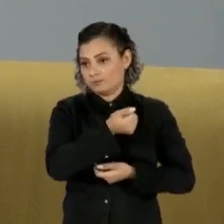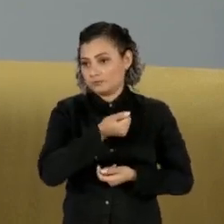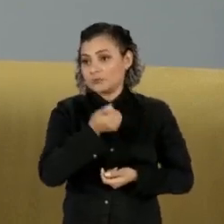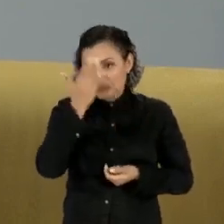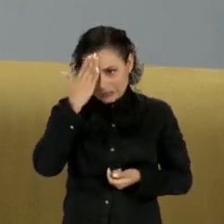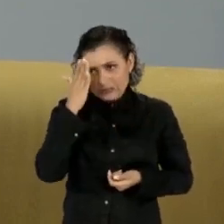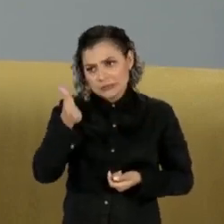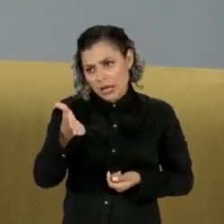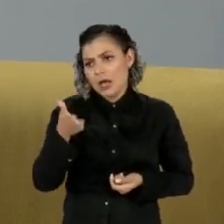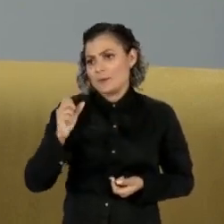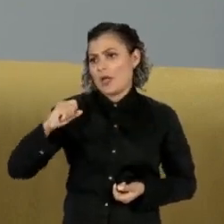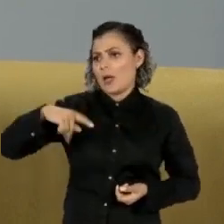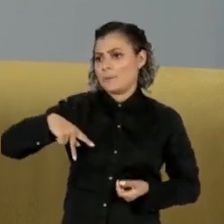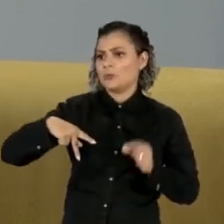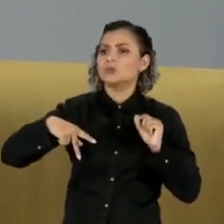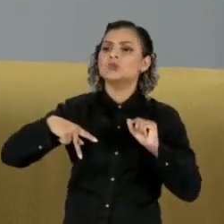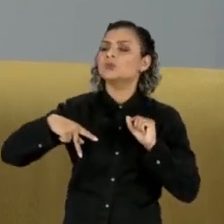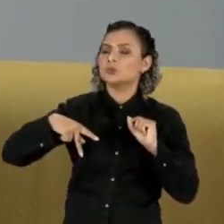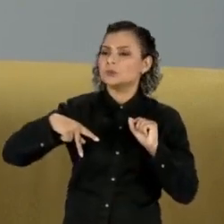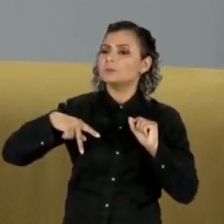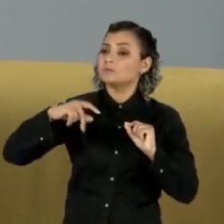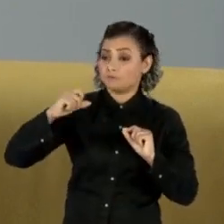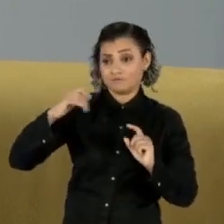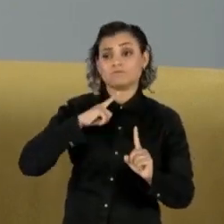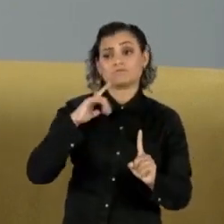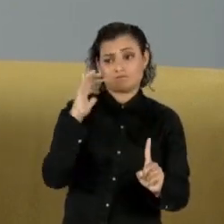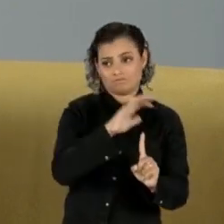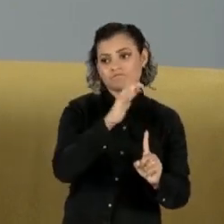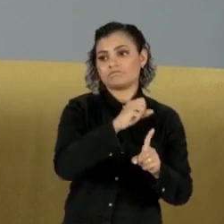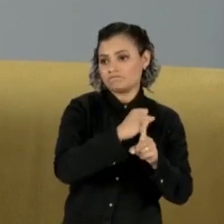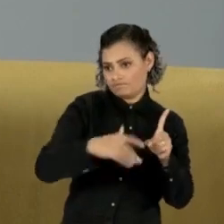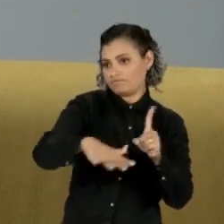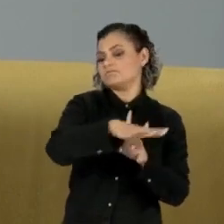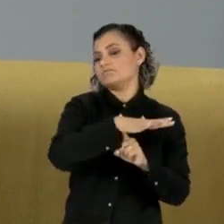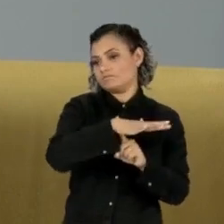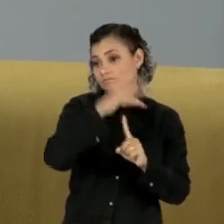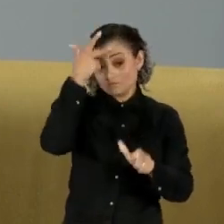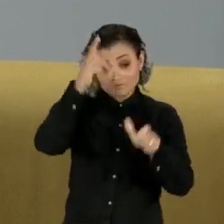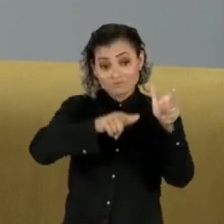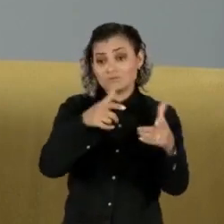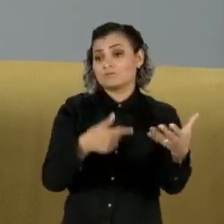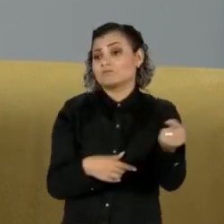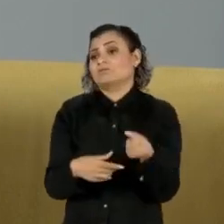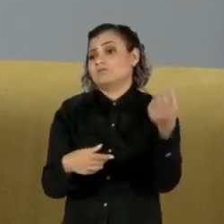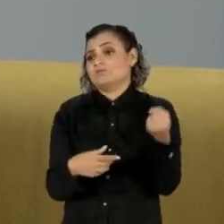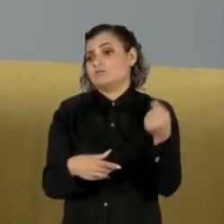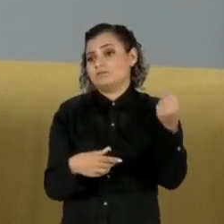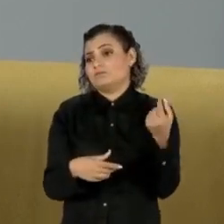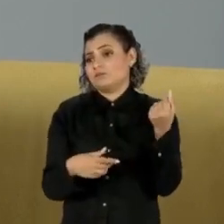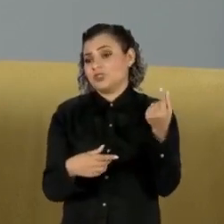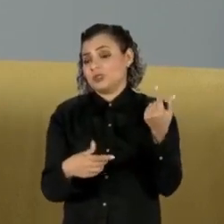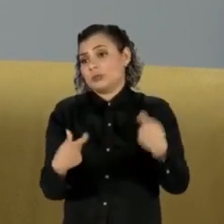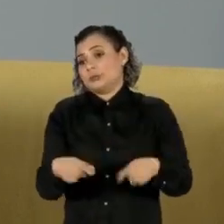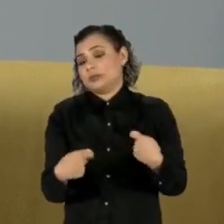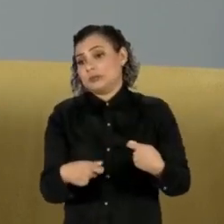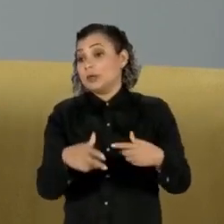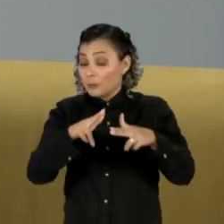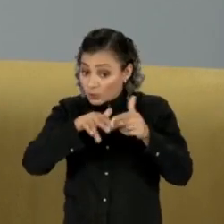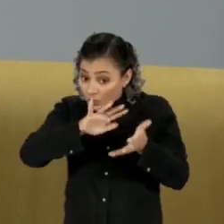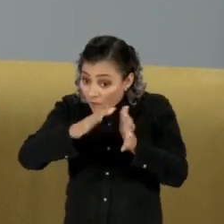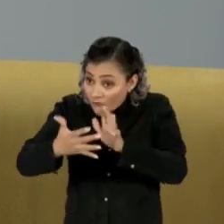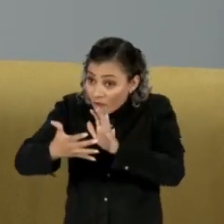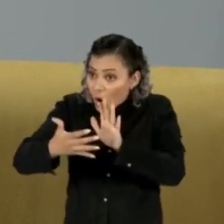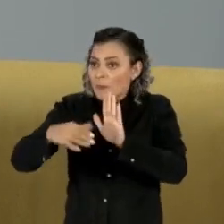a previdência, ela tem um impacto social àqueles que dela dependem. Então, essa reforma, ela tem muito